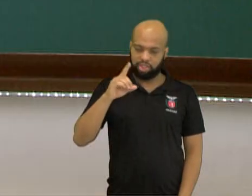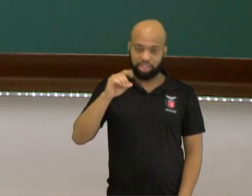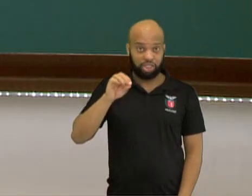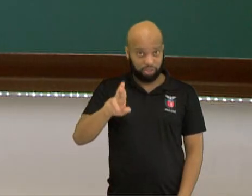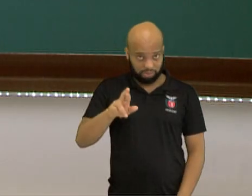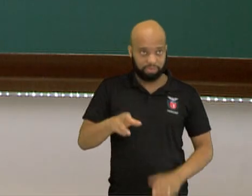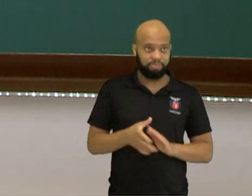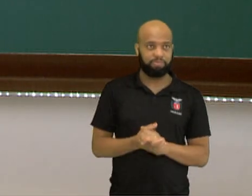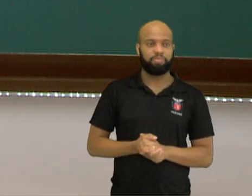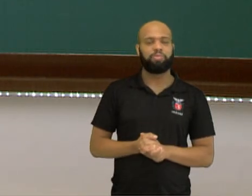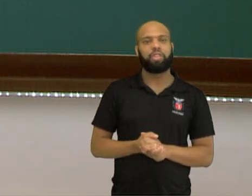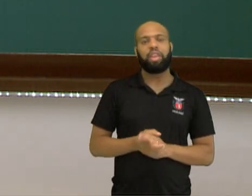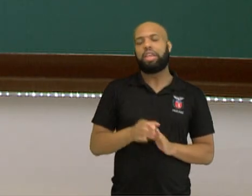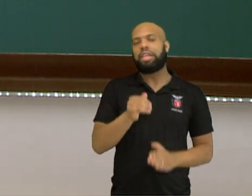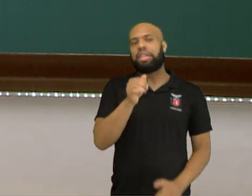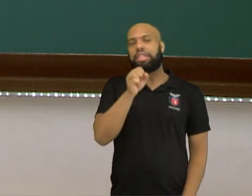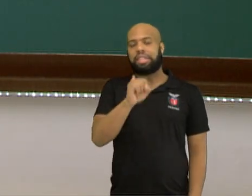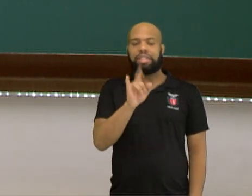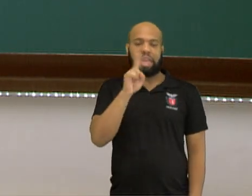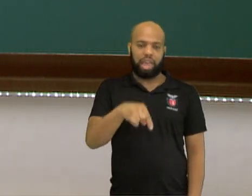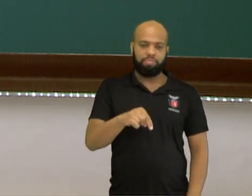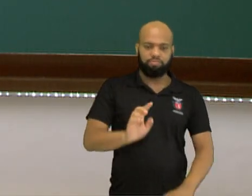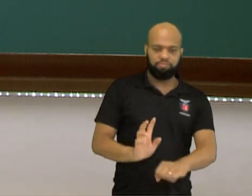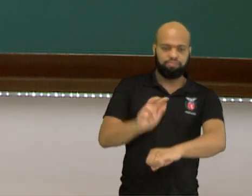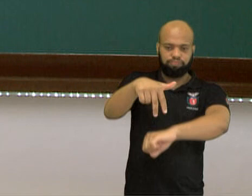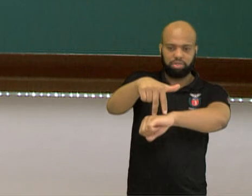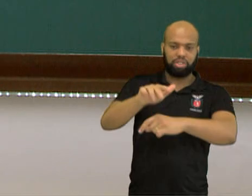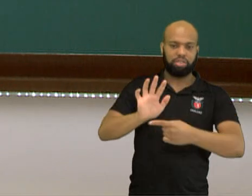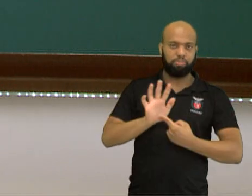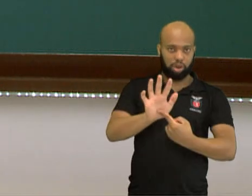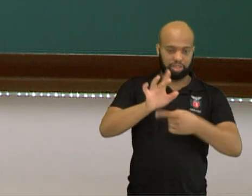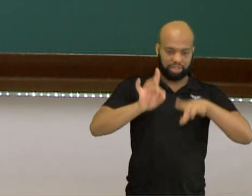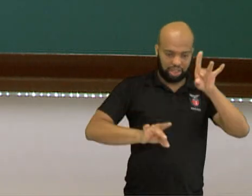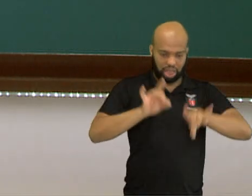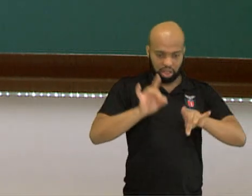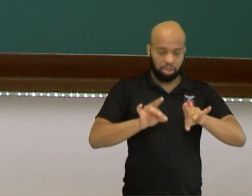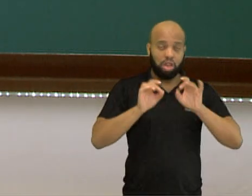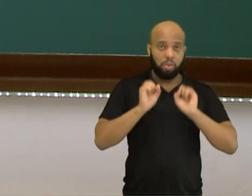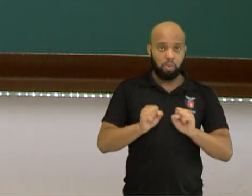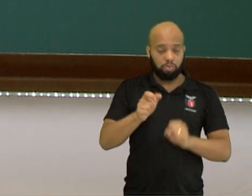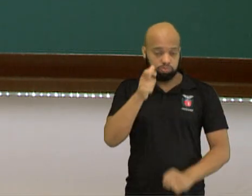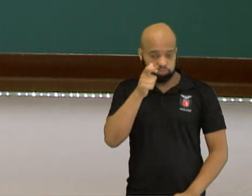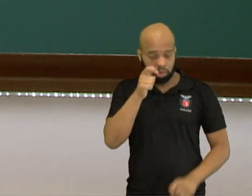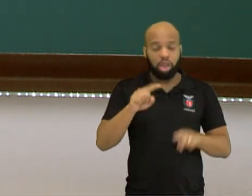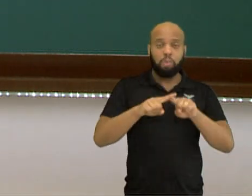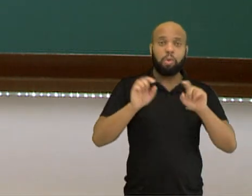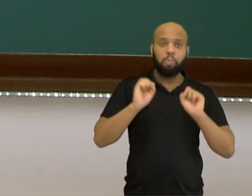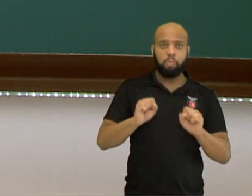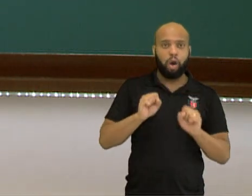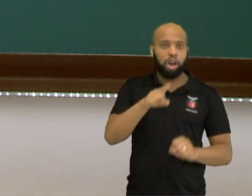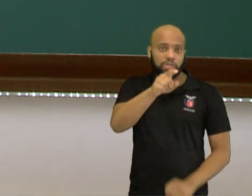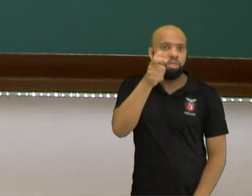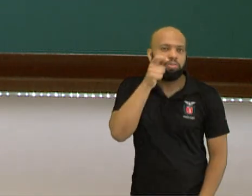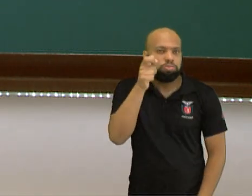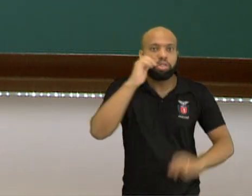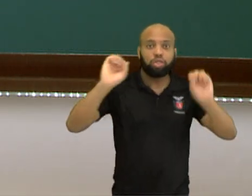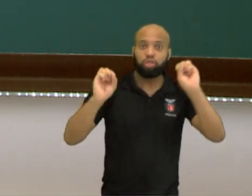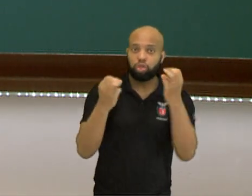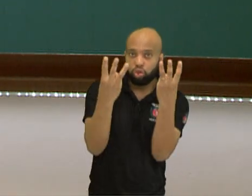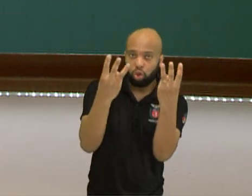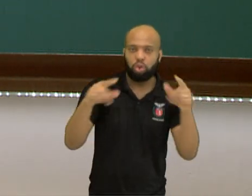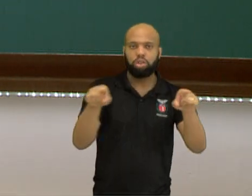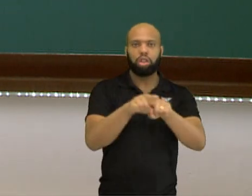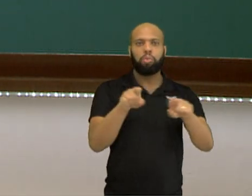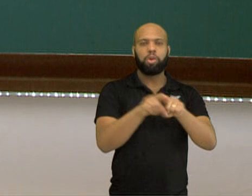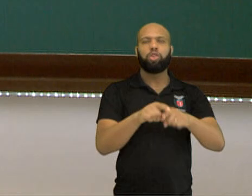caso, seria uma apresentação teatral. Mas você pode ser espectador de shows, shows musicais, de